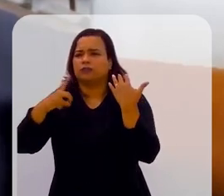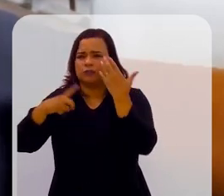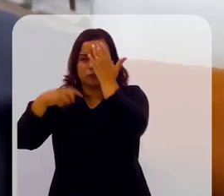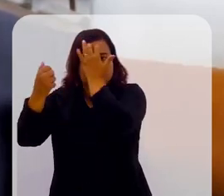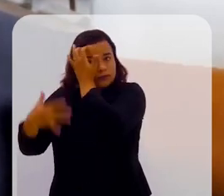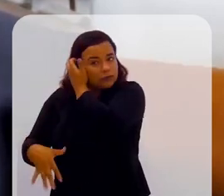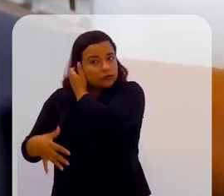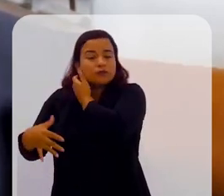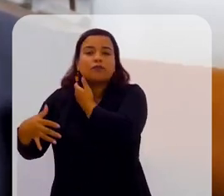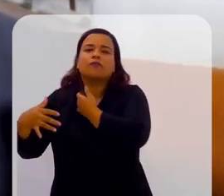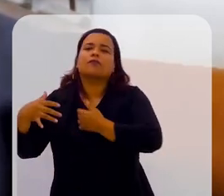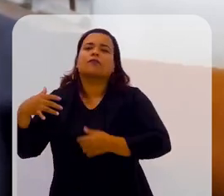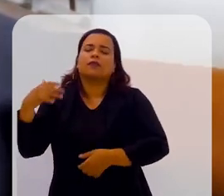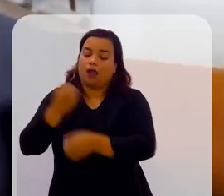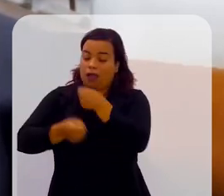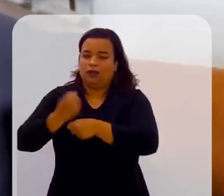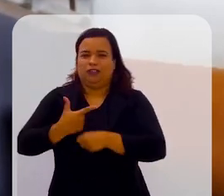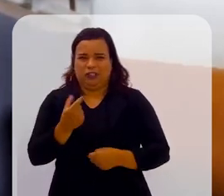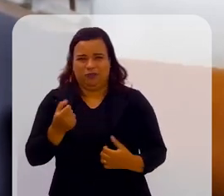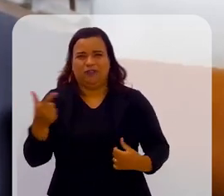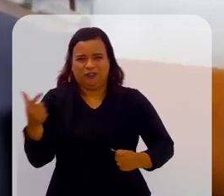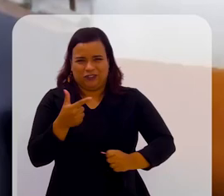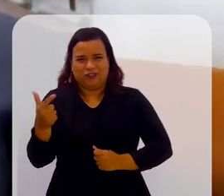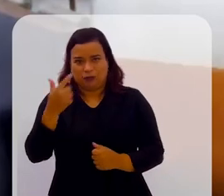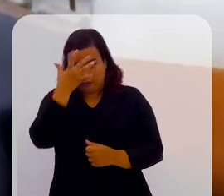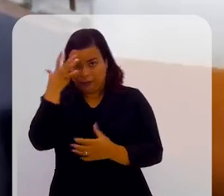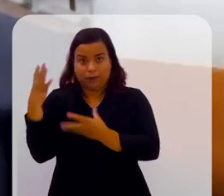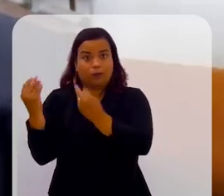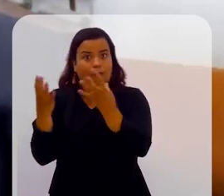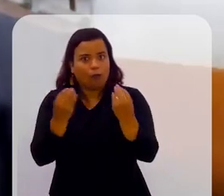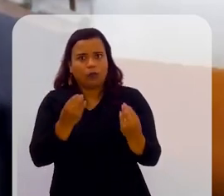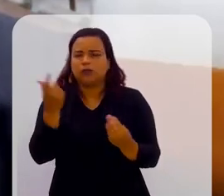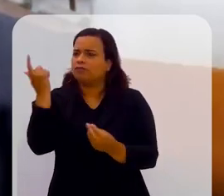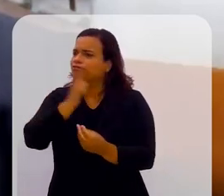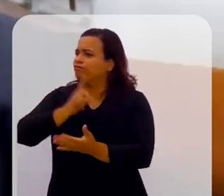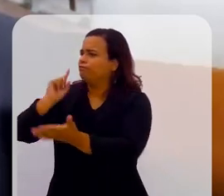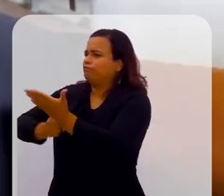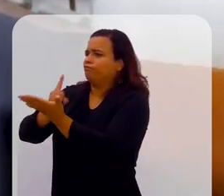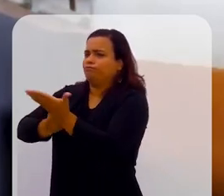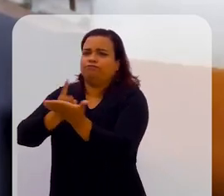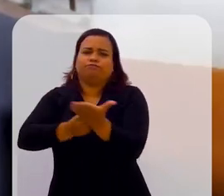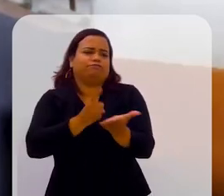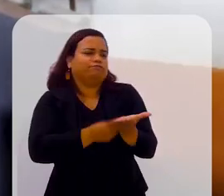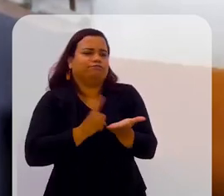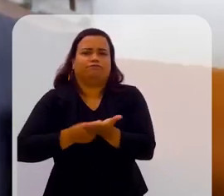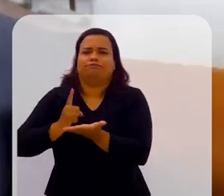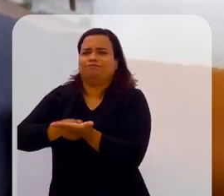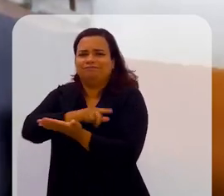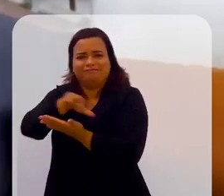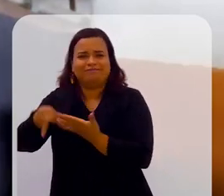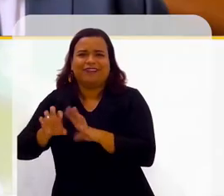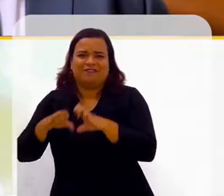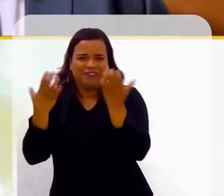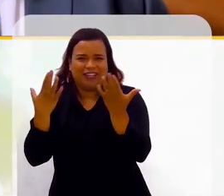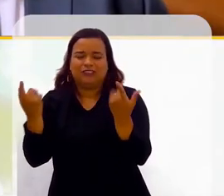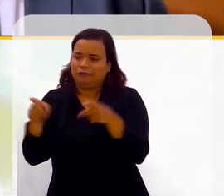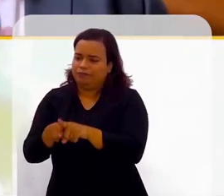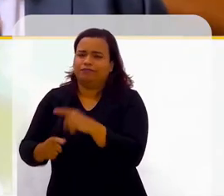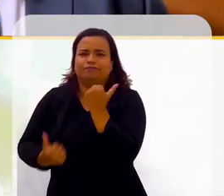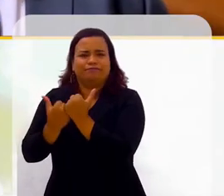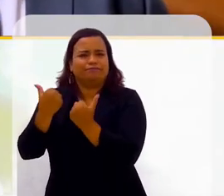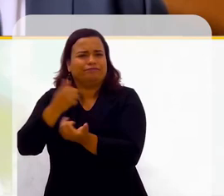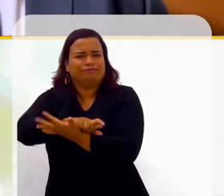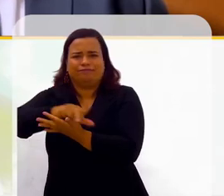2022 e várias pessoas saíram ali do evento, não só conhecendo outras pessoas, mas também com